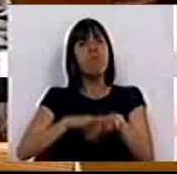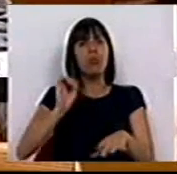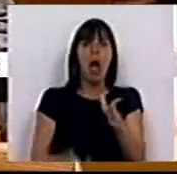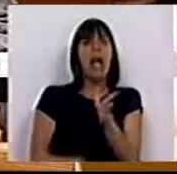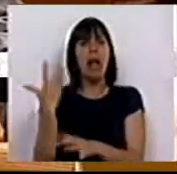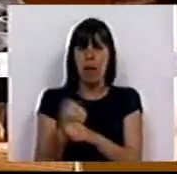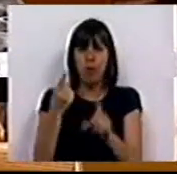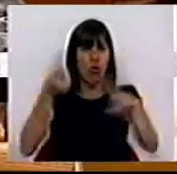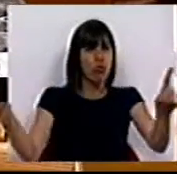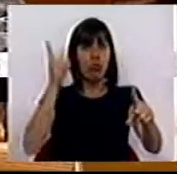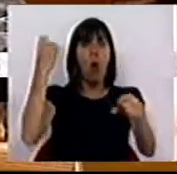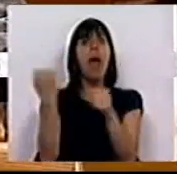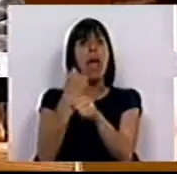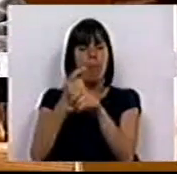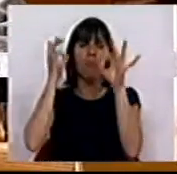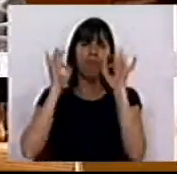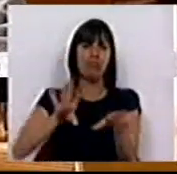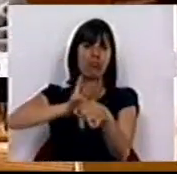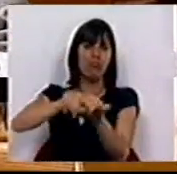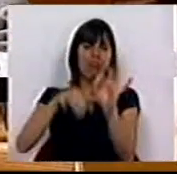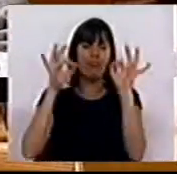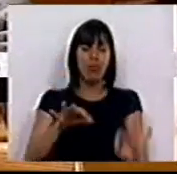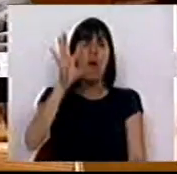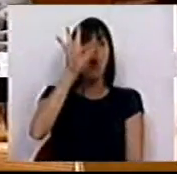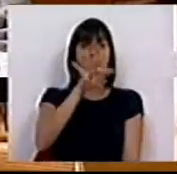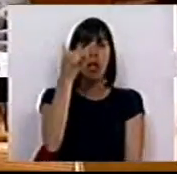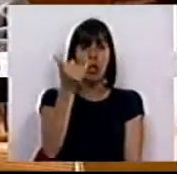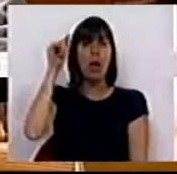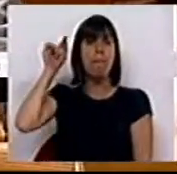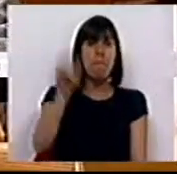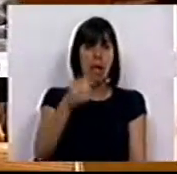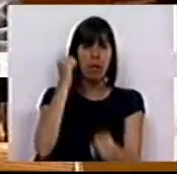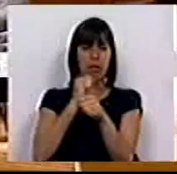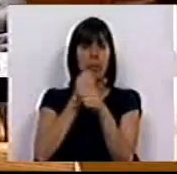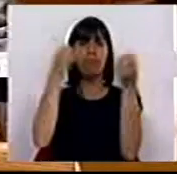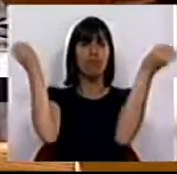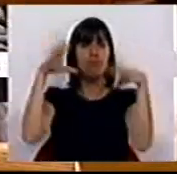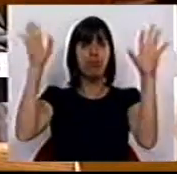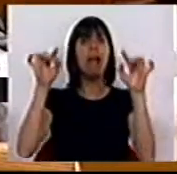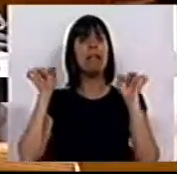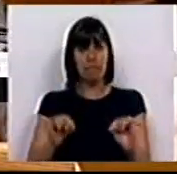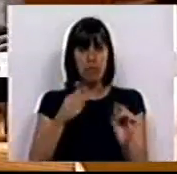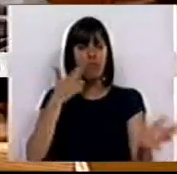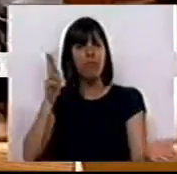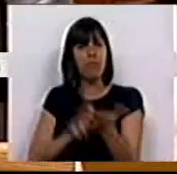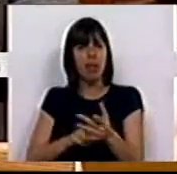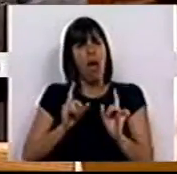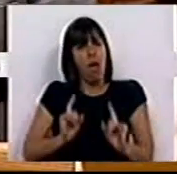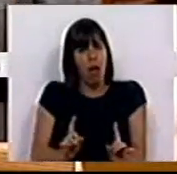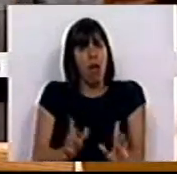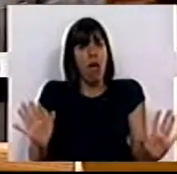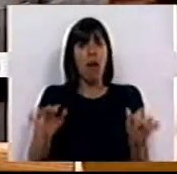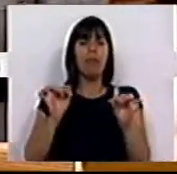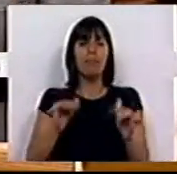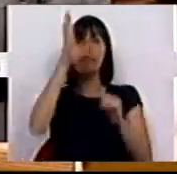tenha sido criado emprego. O emprego esse foi destruído. 42 mil postos de trabalho. Esta é que é a verdadeira realidade